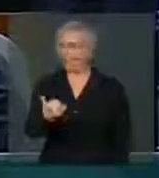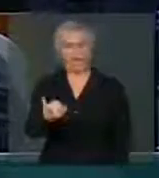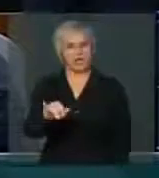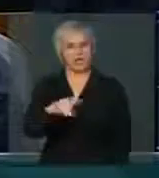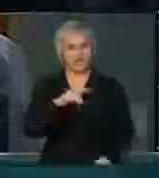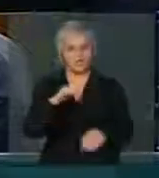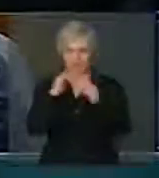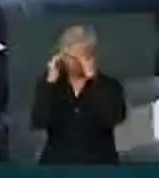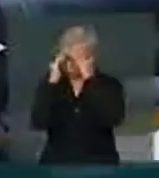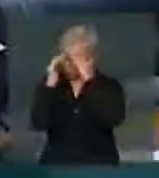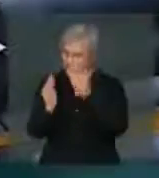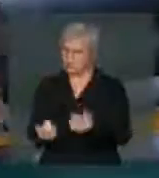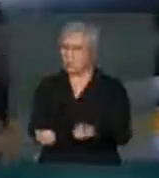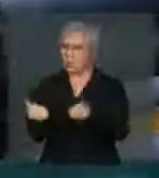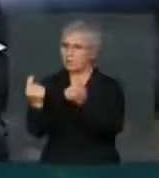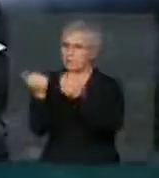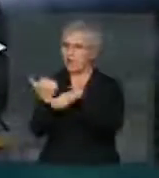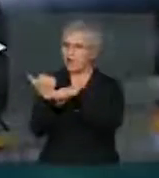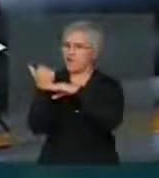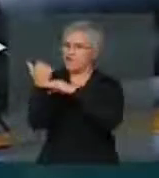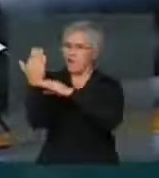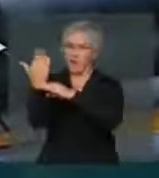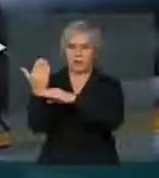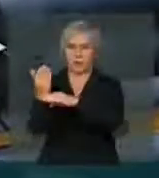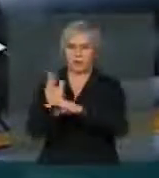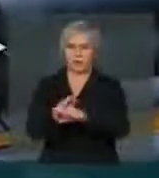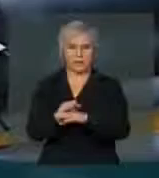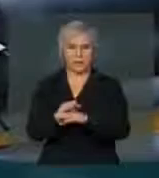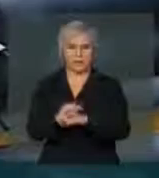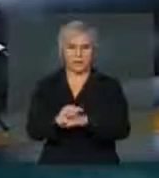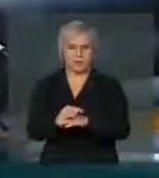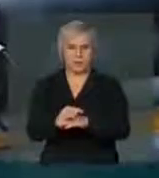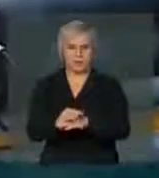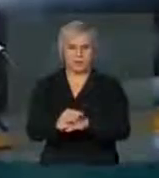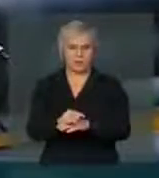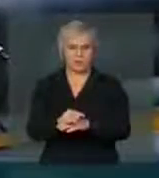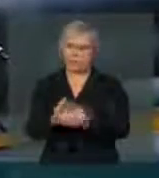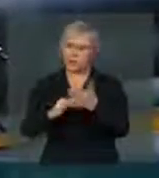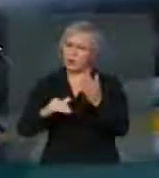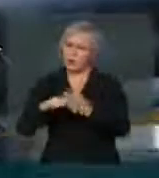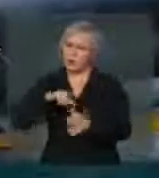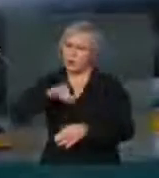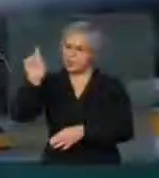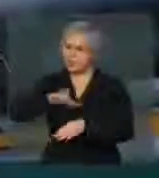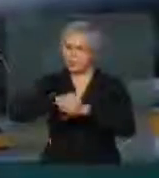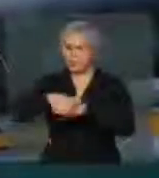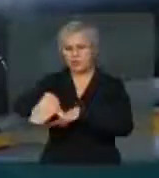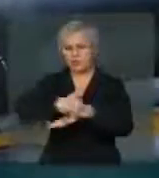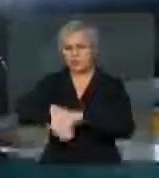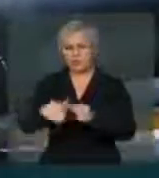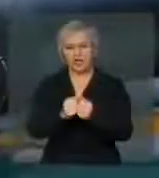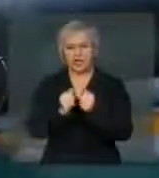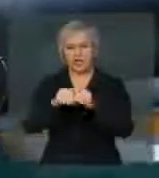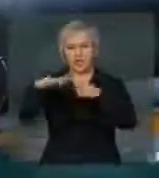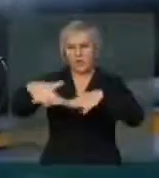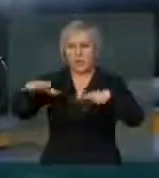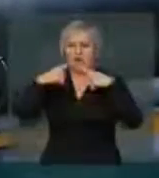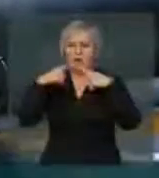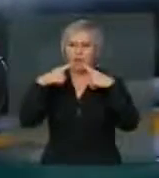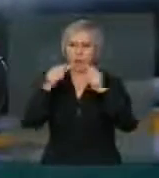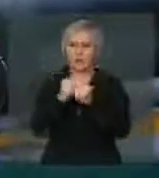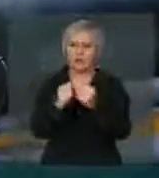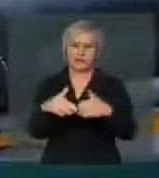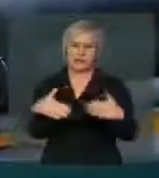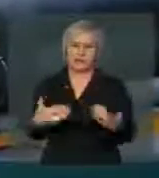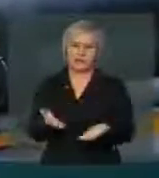O PSDB tem direito de ir para a rua fazer a manifestação dele, porque realmente não sai do palanque, são nove meses, dez meses